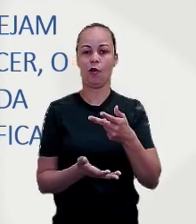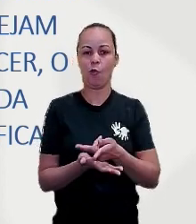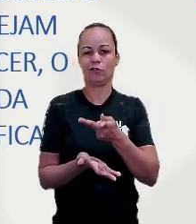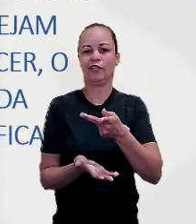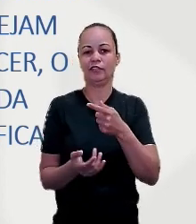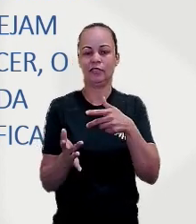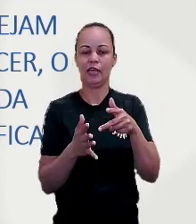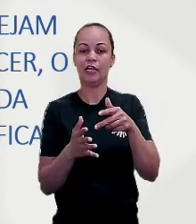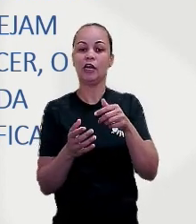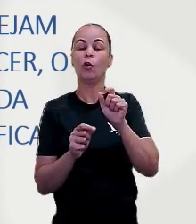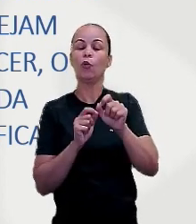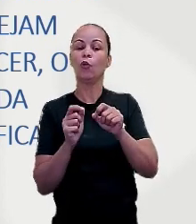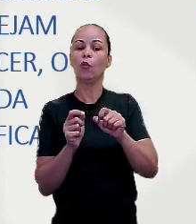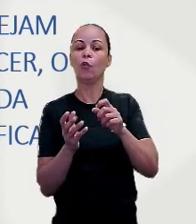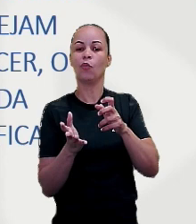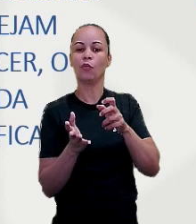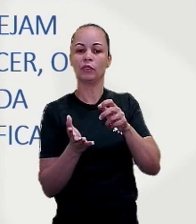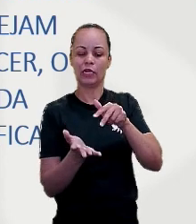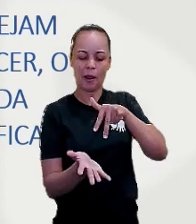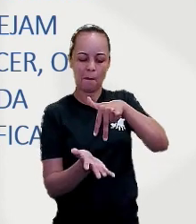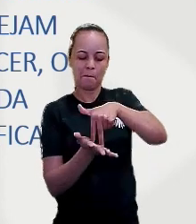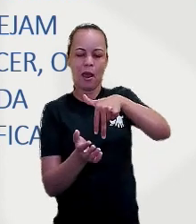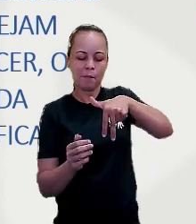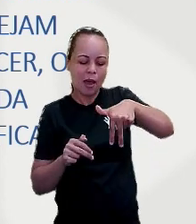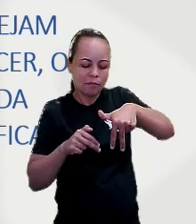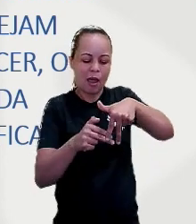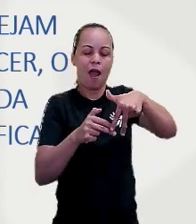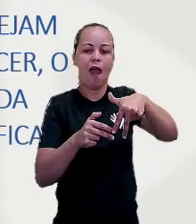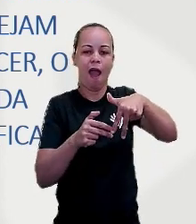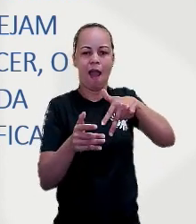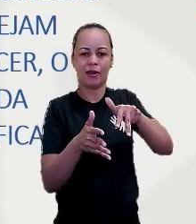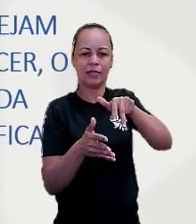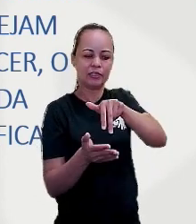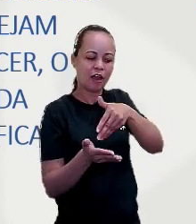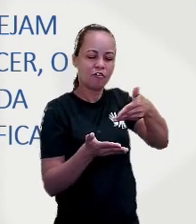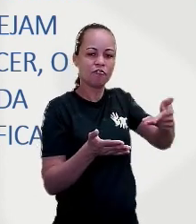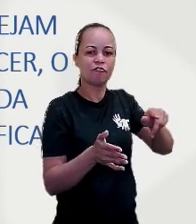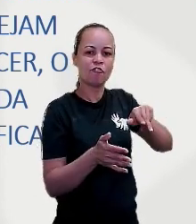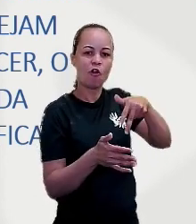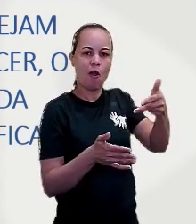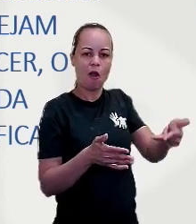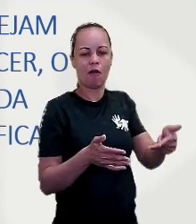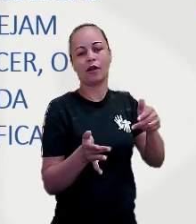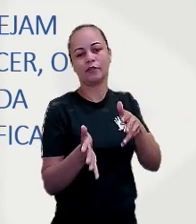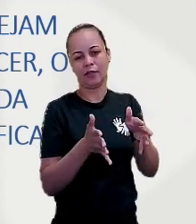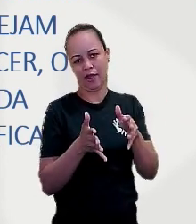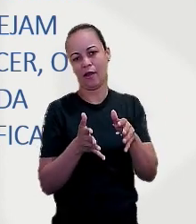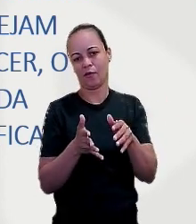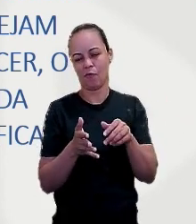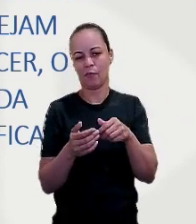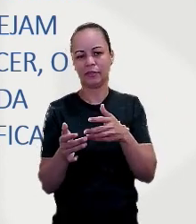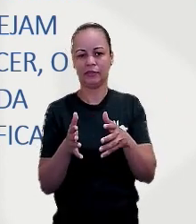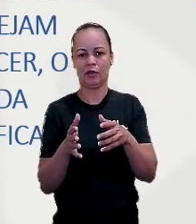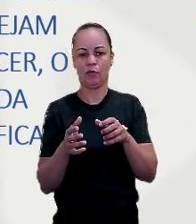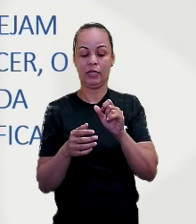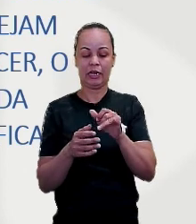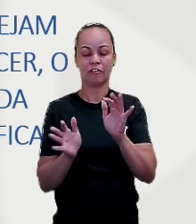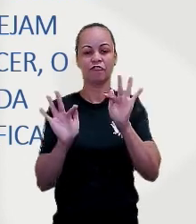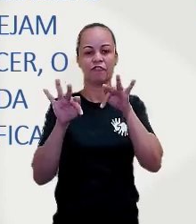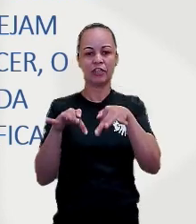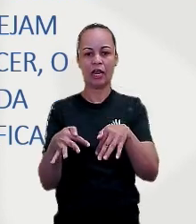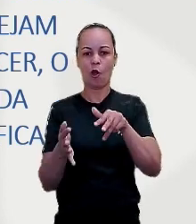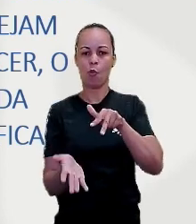o participante estará fora da competição. Aquele que ficar por último, sem que a corda encoste nele,